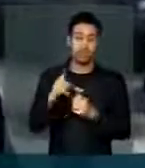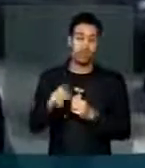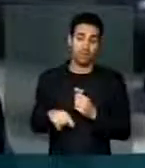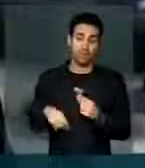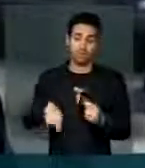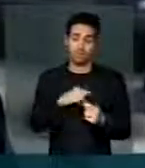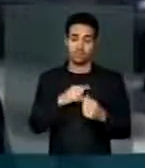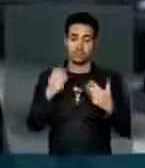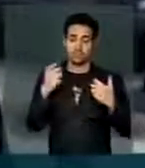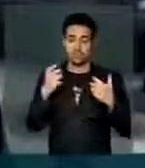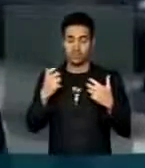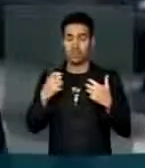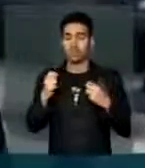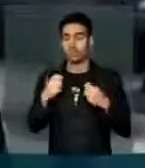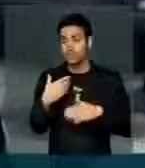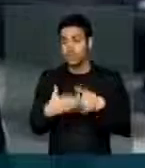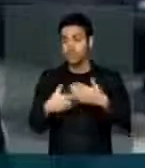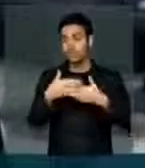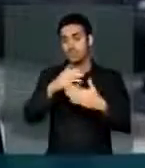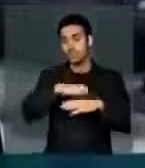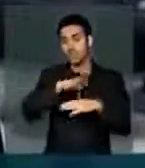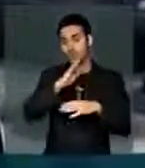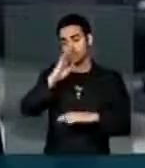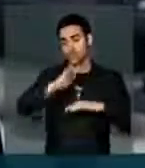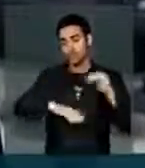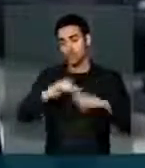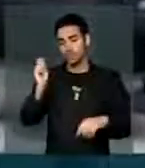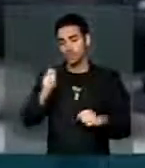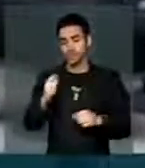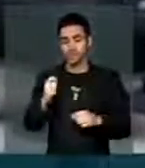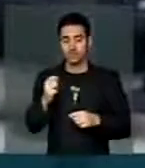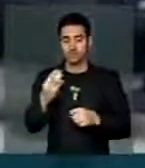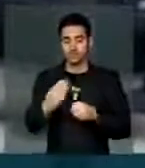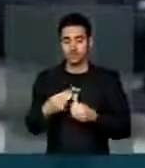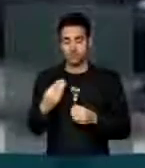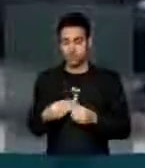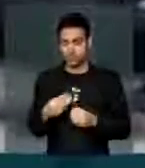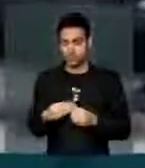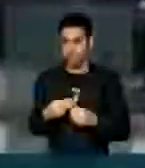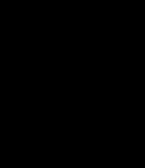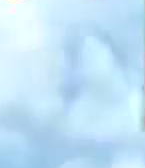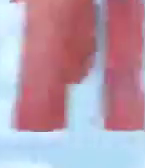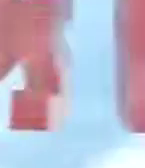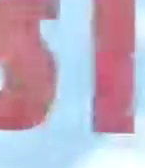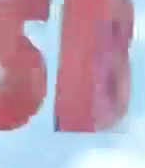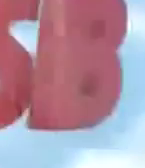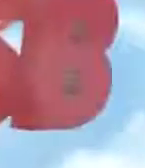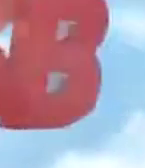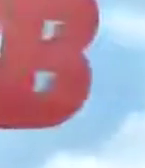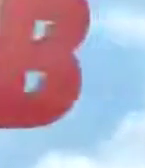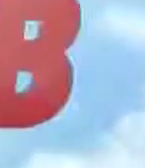está procurando com essa matéria. É desenvolver a capacidade dos municípios se relacionarem com o tema. Obrigado. Obrigado.